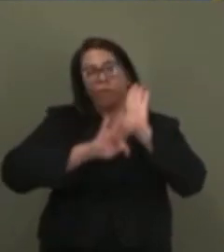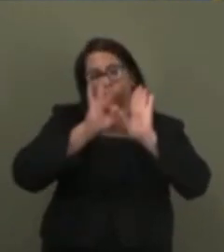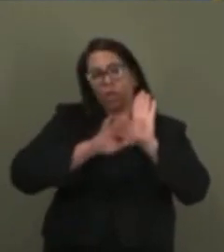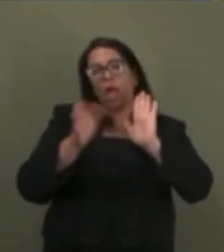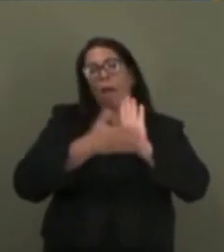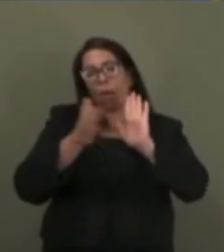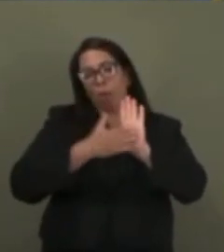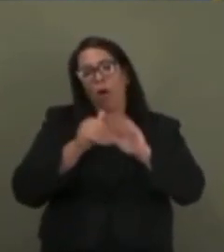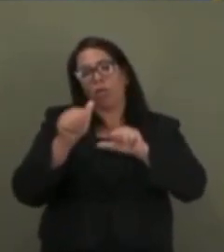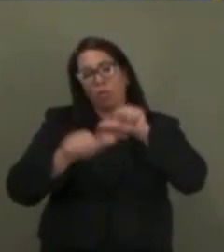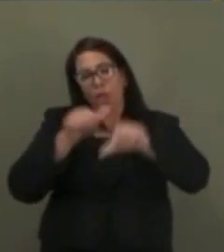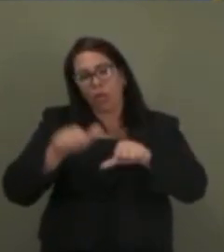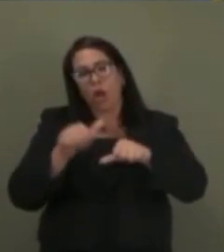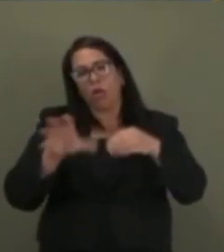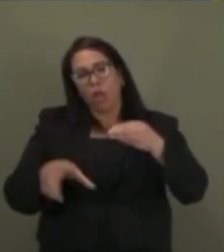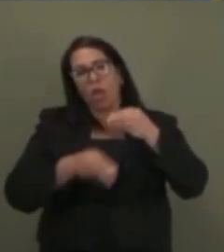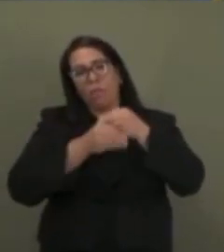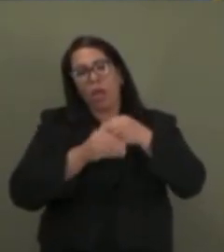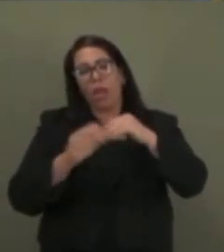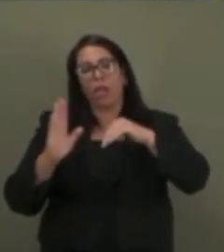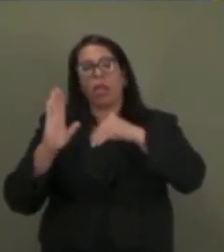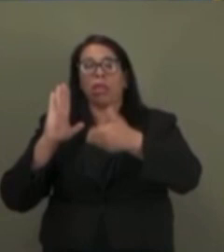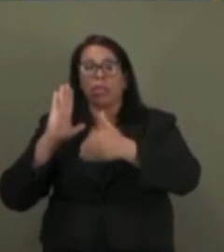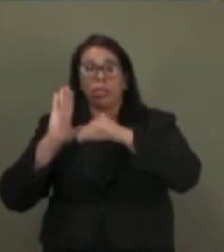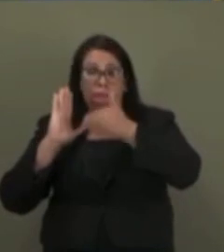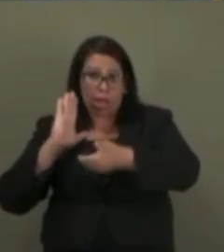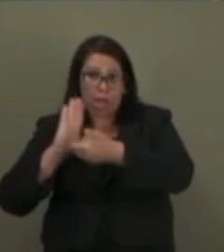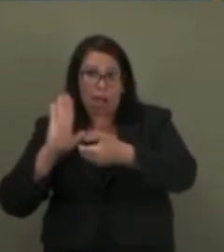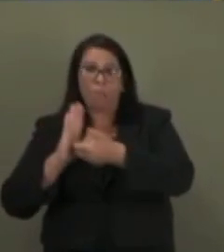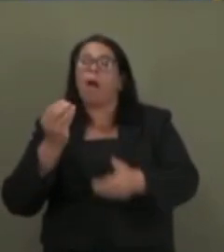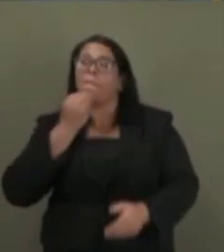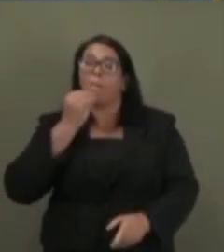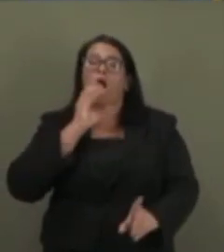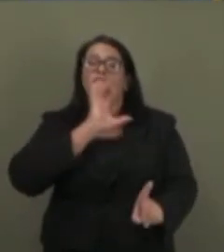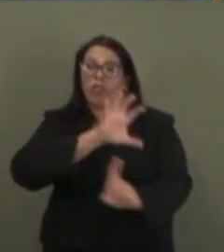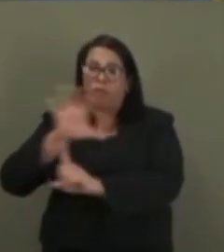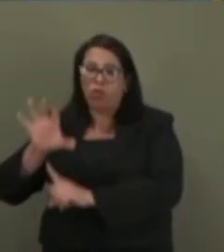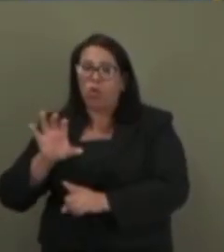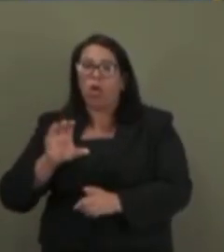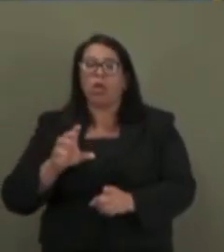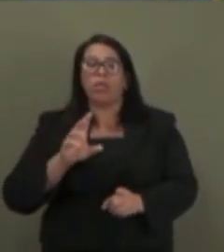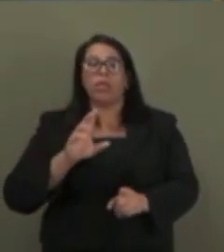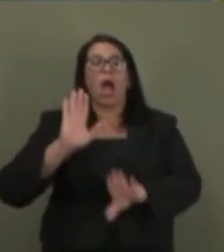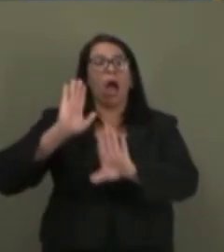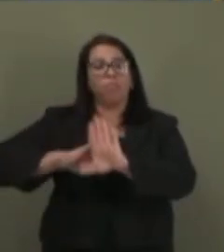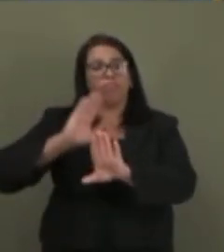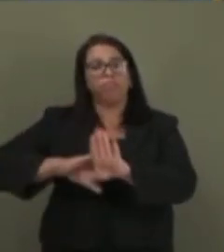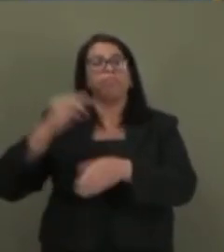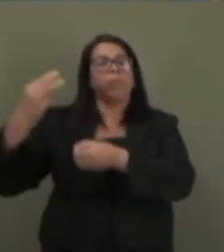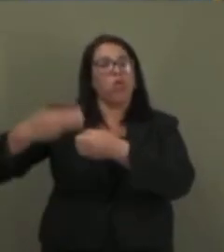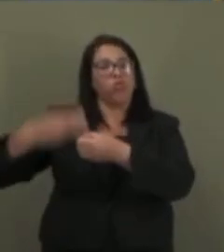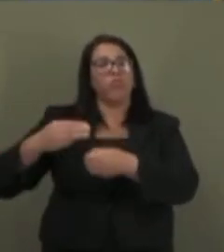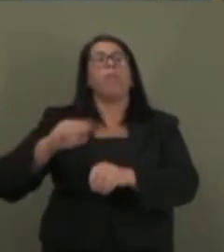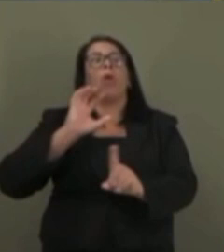propostas pela emenda aglutinativa do plenário na Câmara podem afetar as finanças e autonomia municipais.